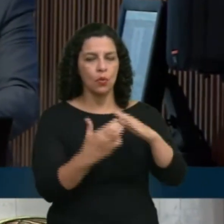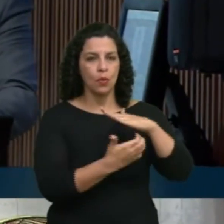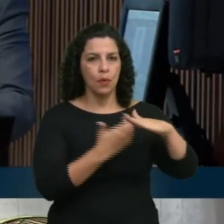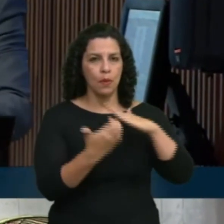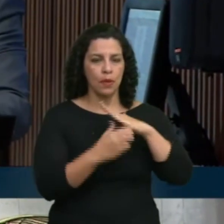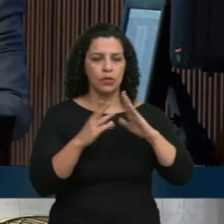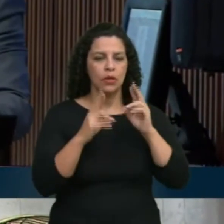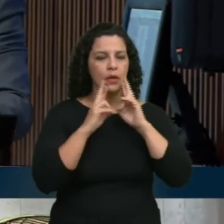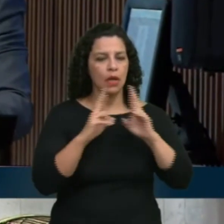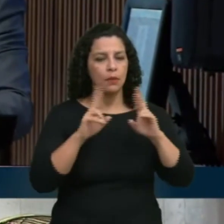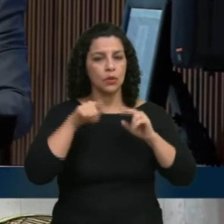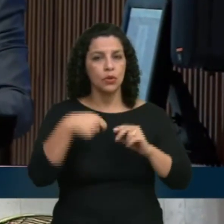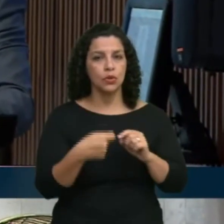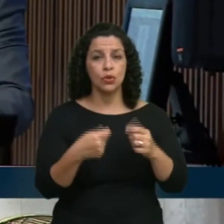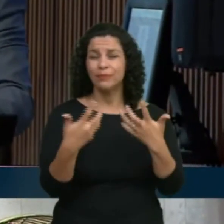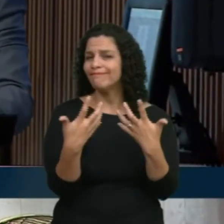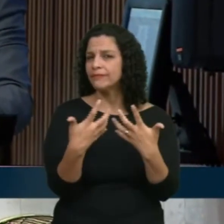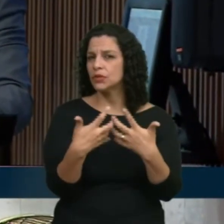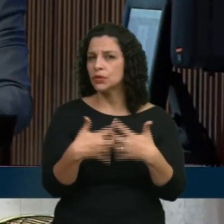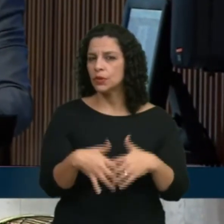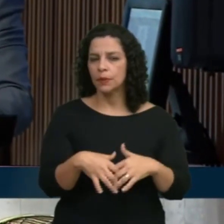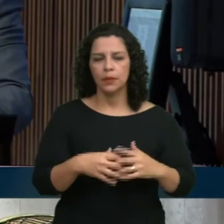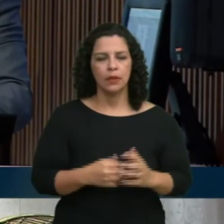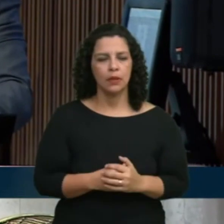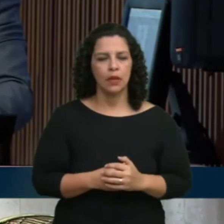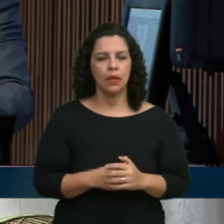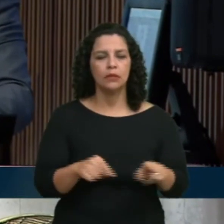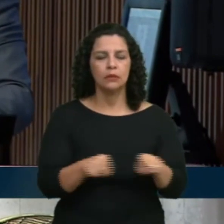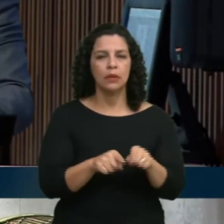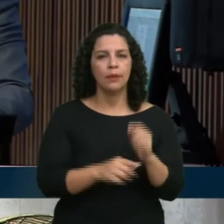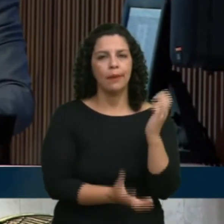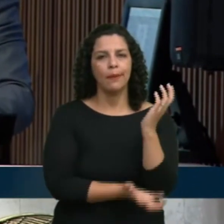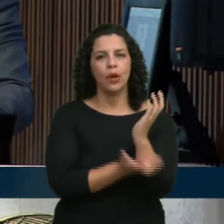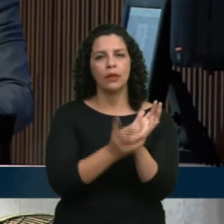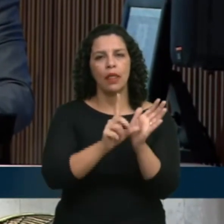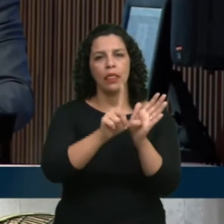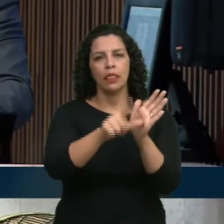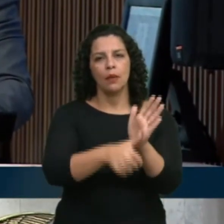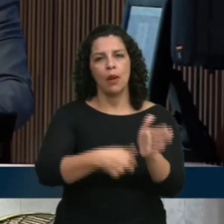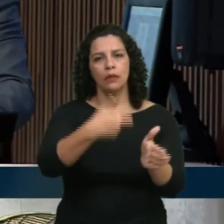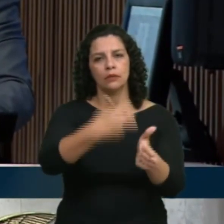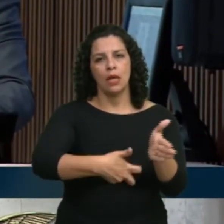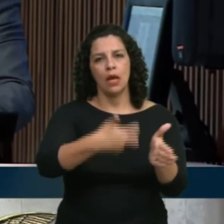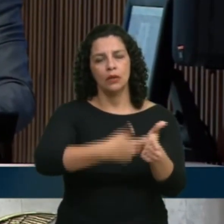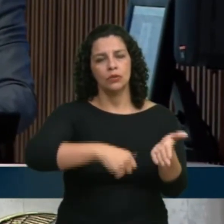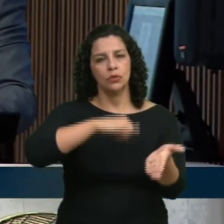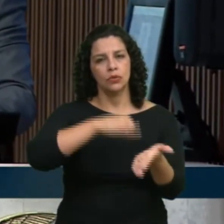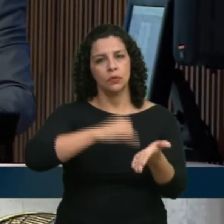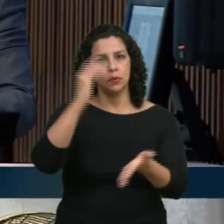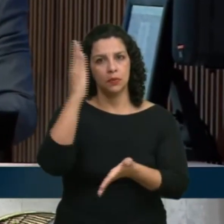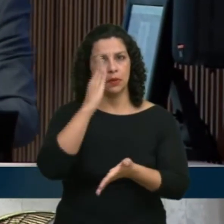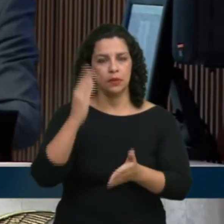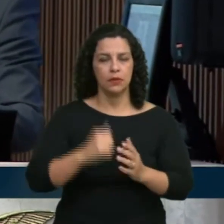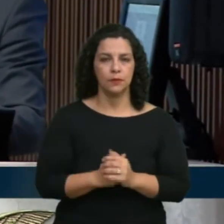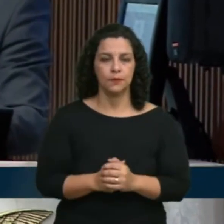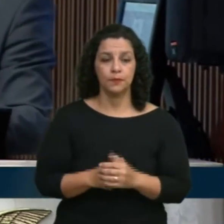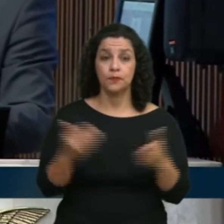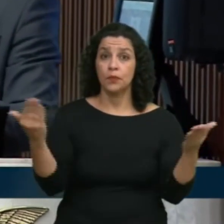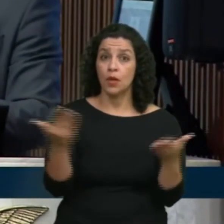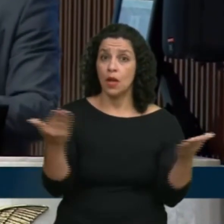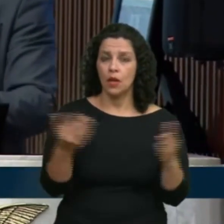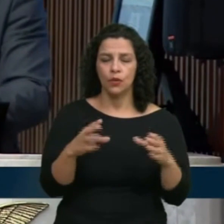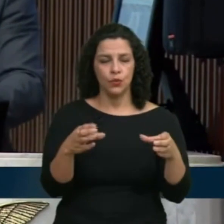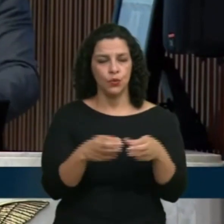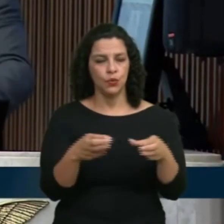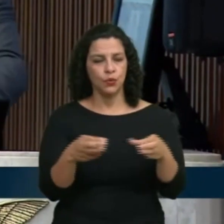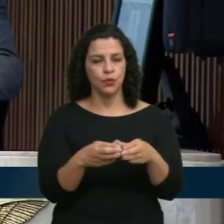sobre a complexa e lenta estrutura tributária do Brasil. Segundo os próprios,